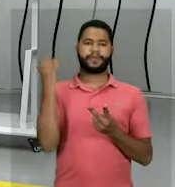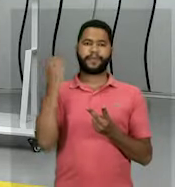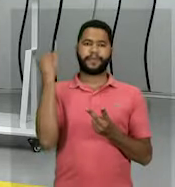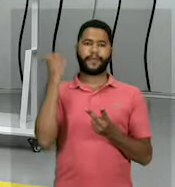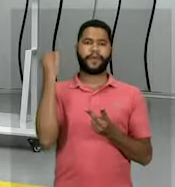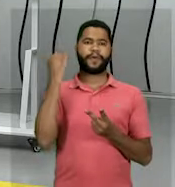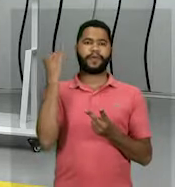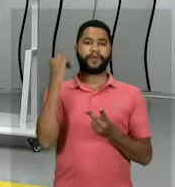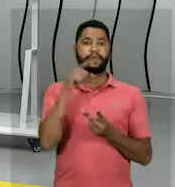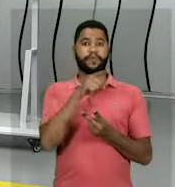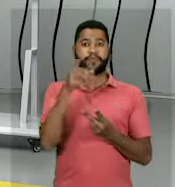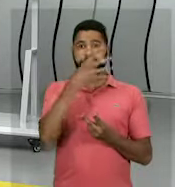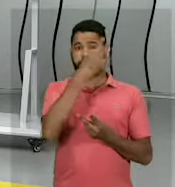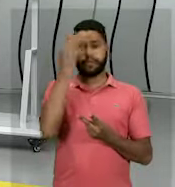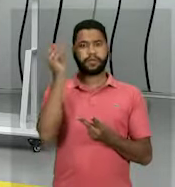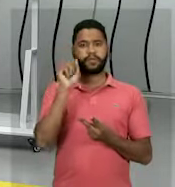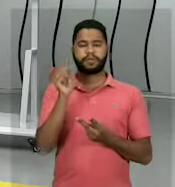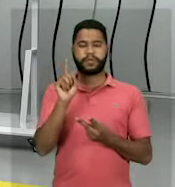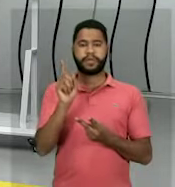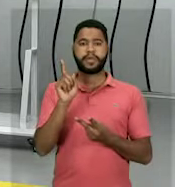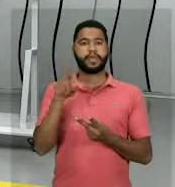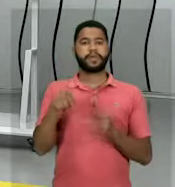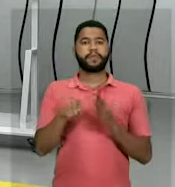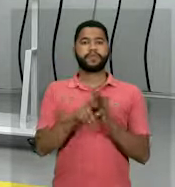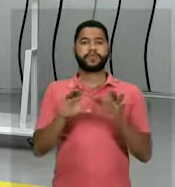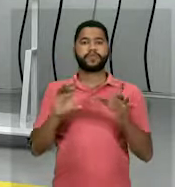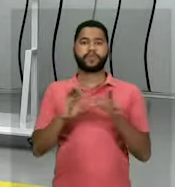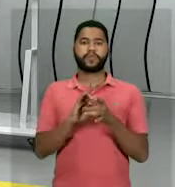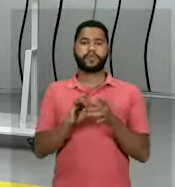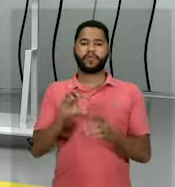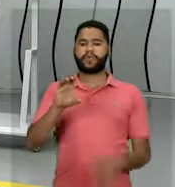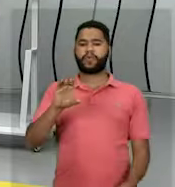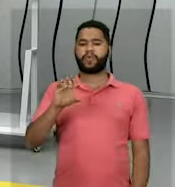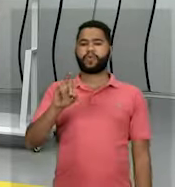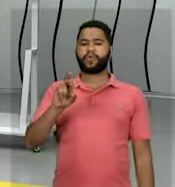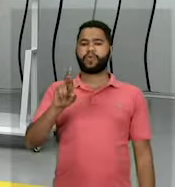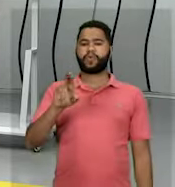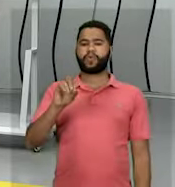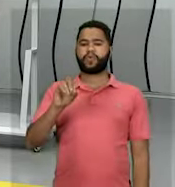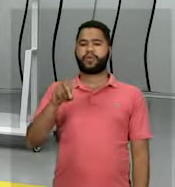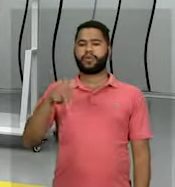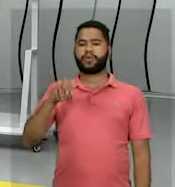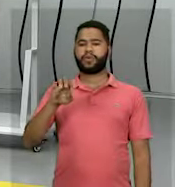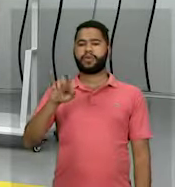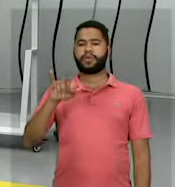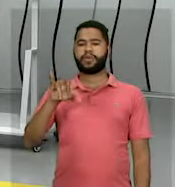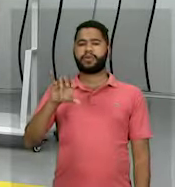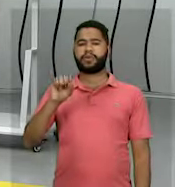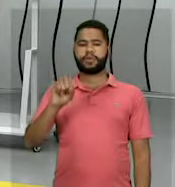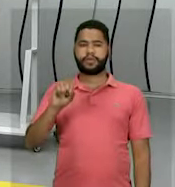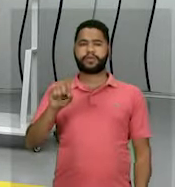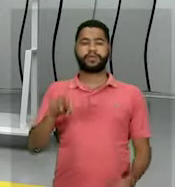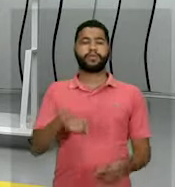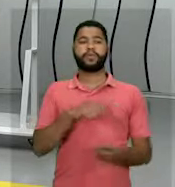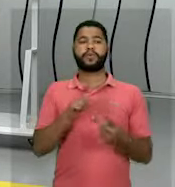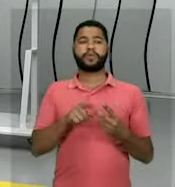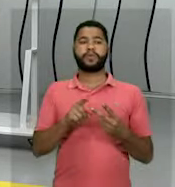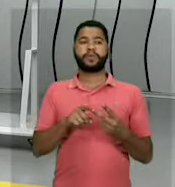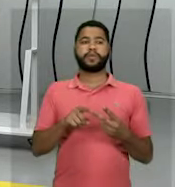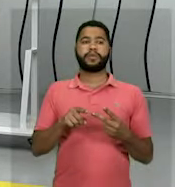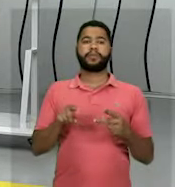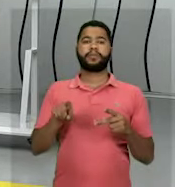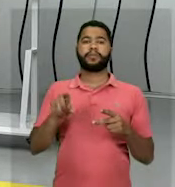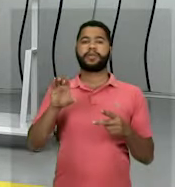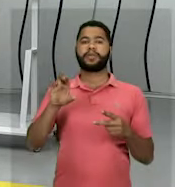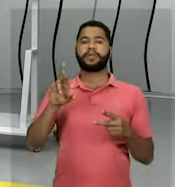vocês não podem esquecer de jeito nenhum, que é com relação ao coronelismo e o clientelismo, duas expressões aí, que aí você de casa